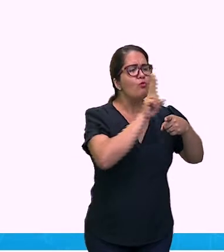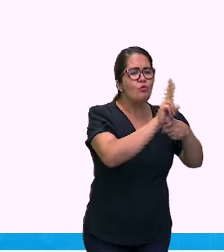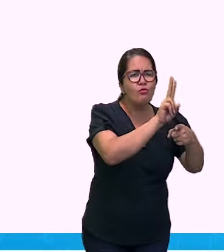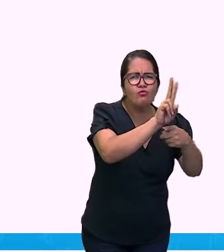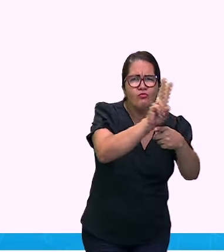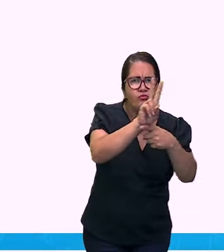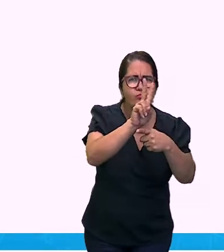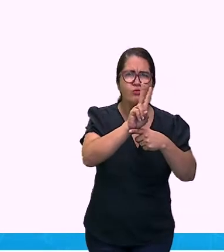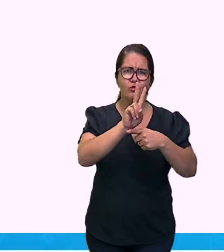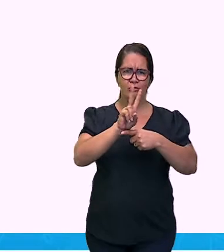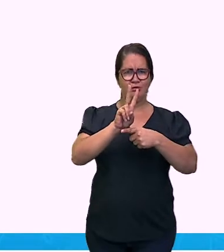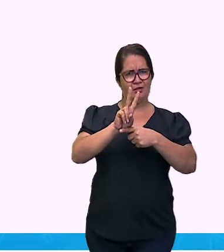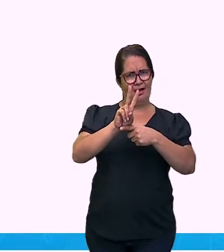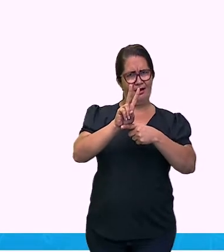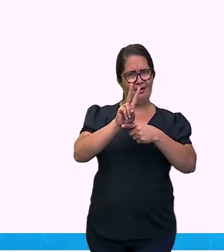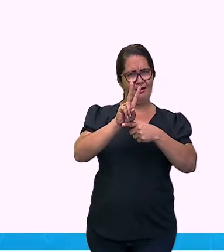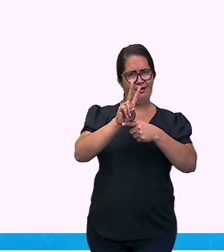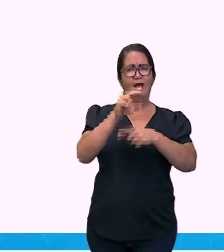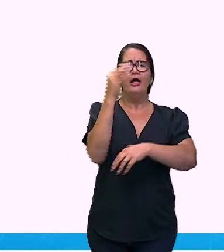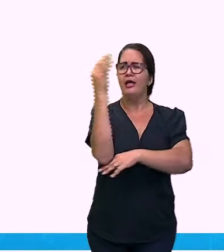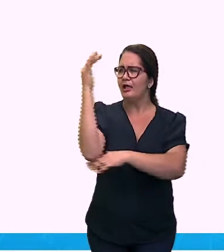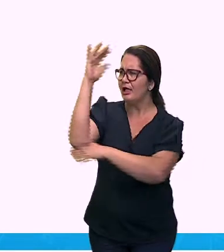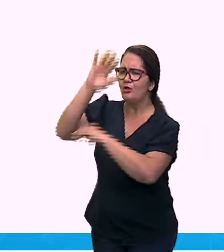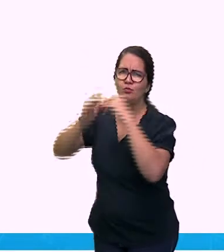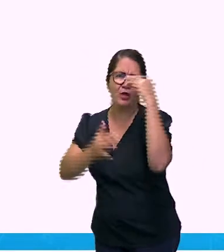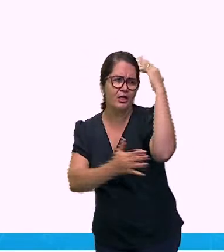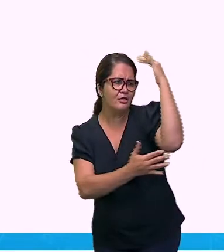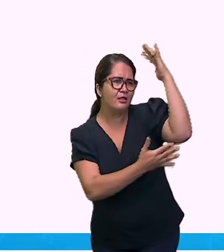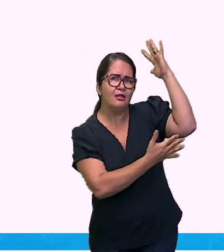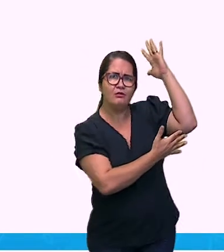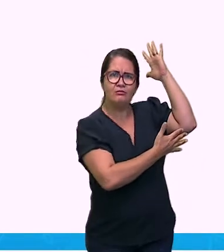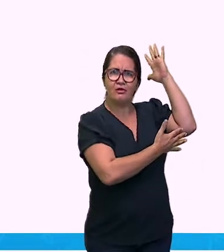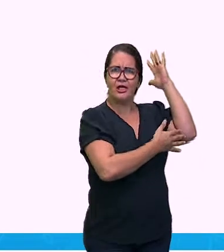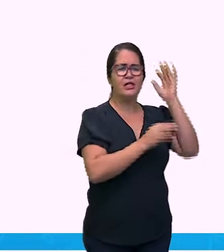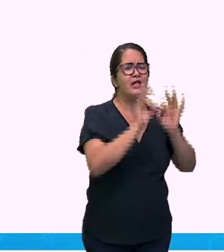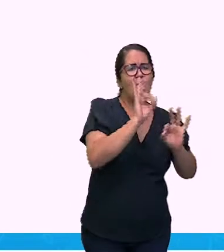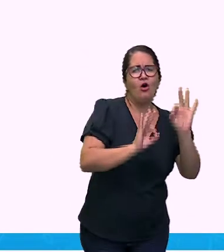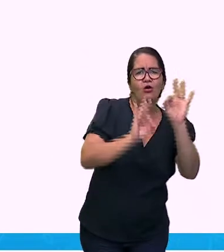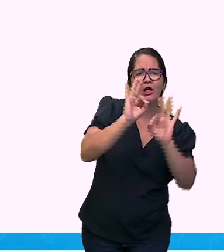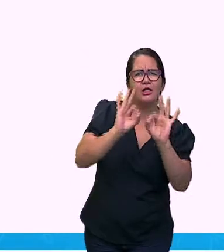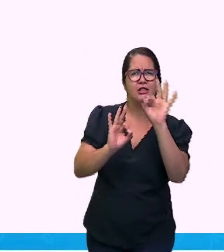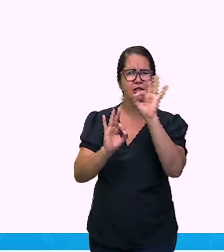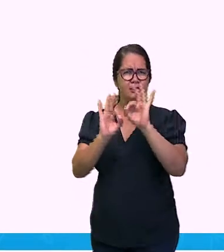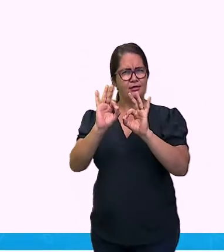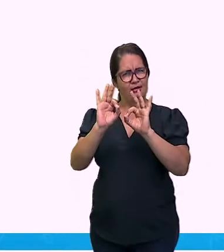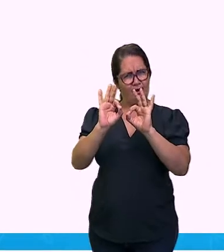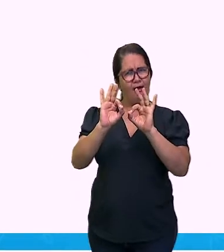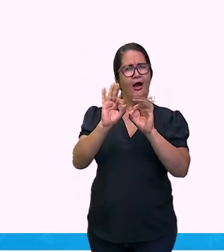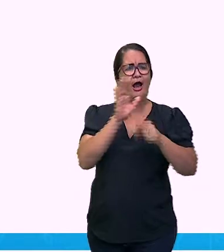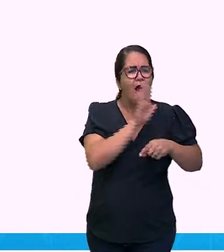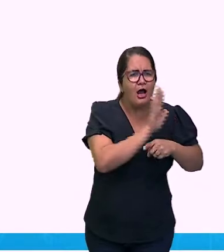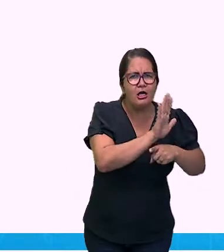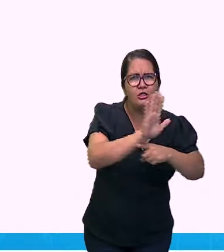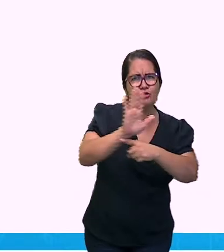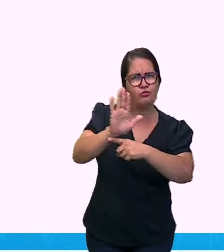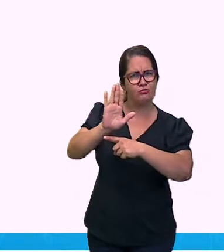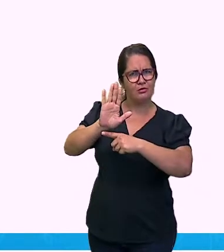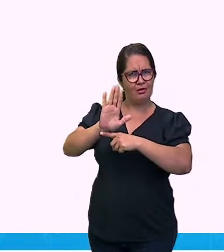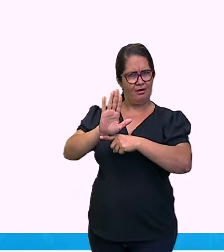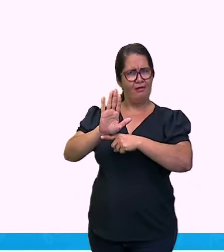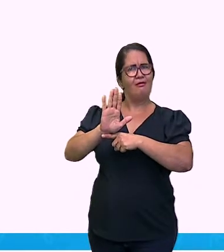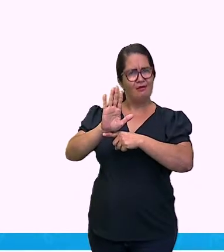consiga se sobressair, sem que exista uma presença totalmente direta.